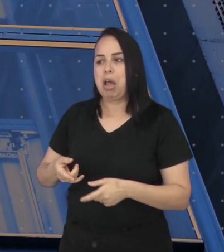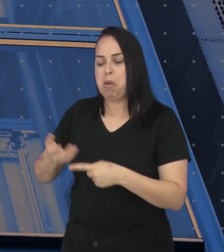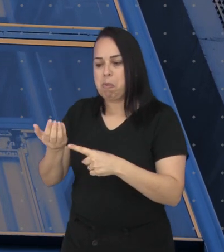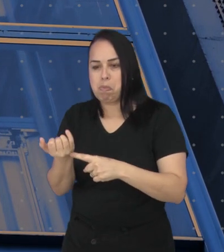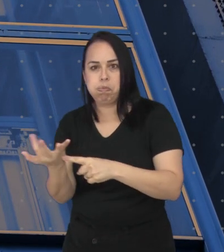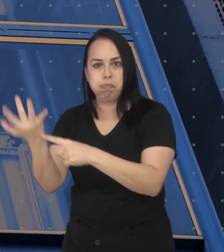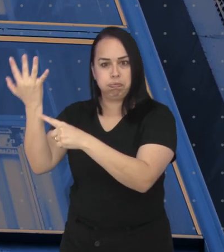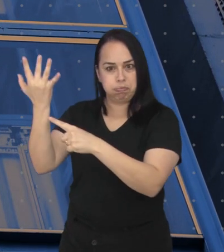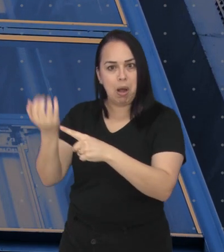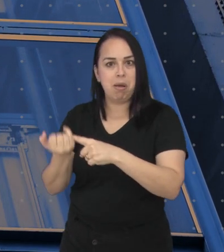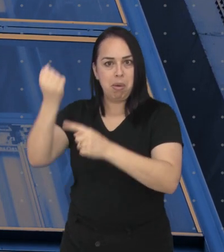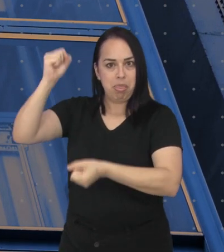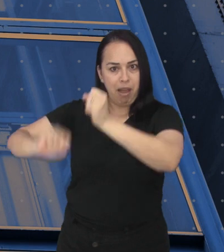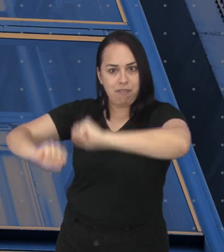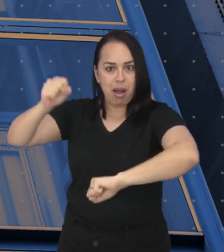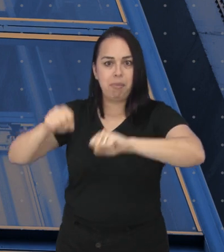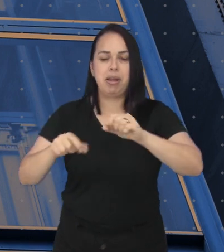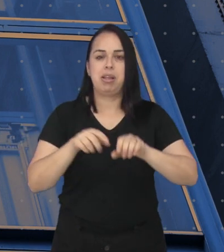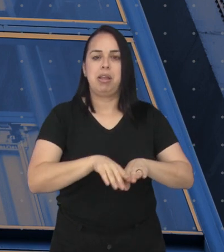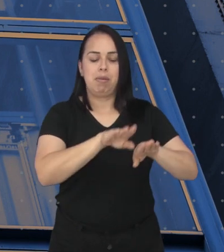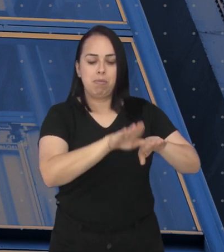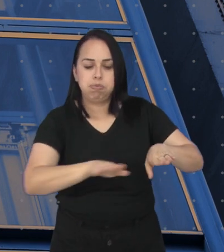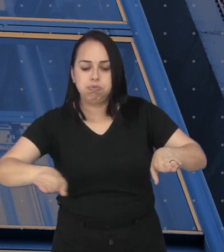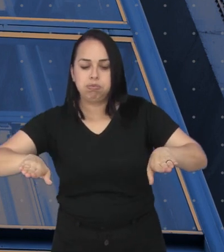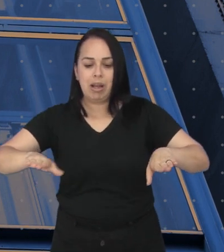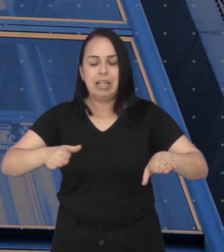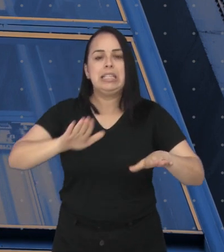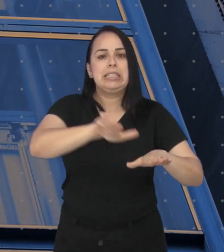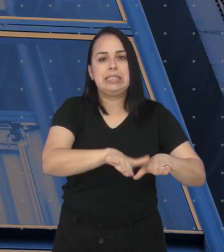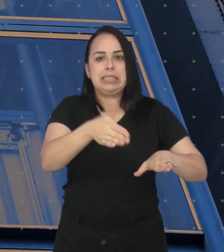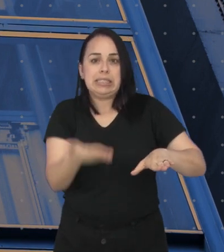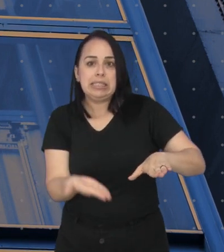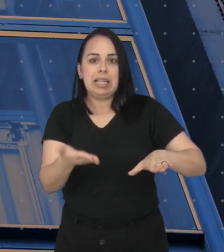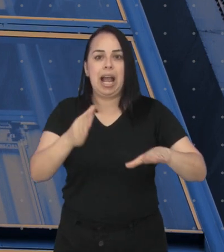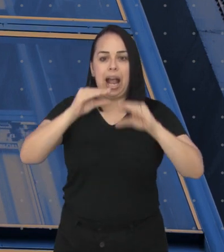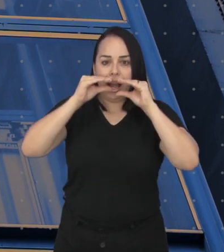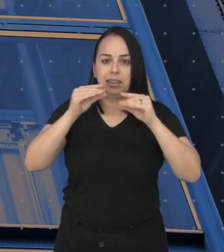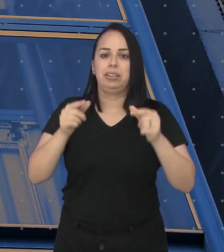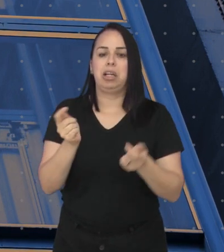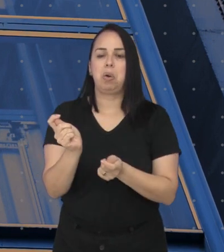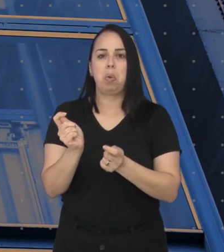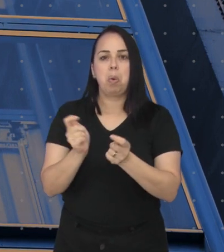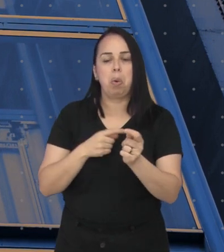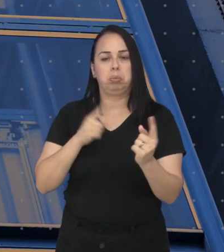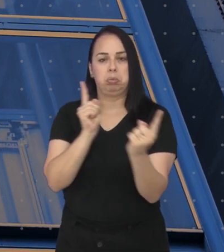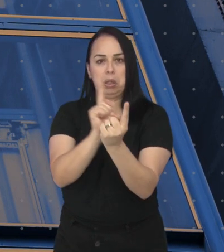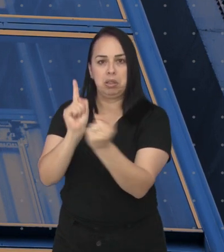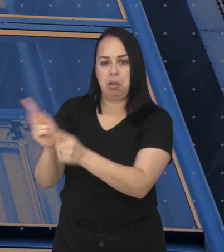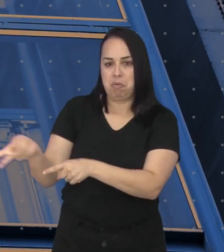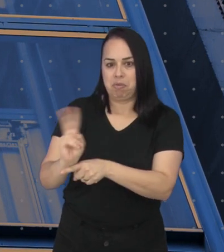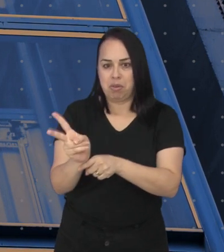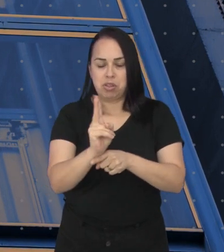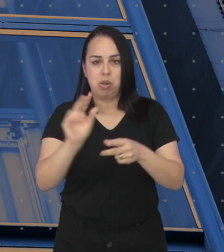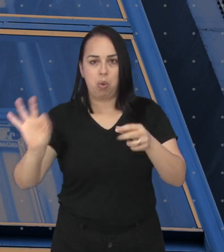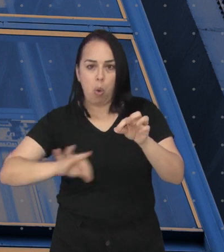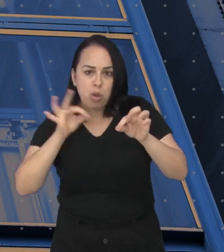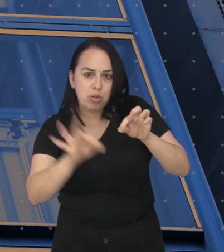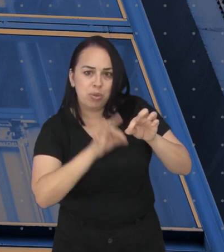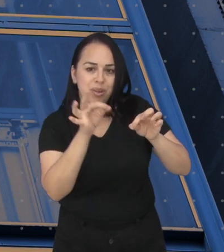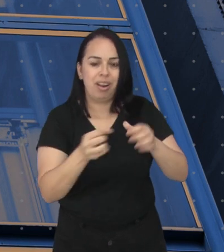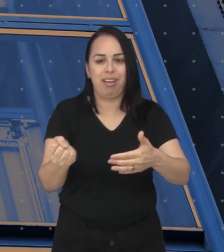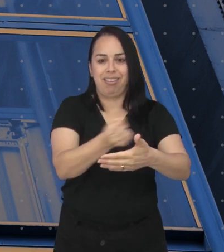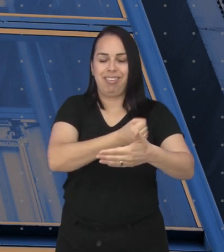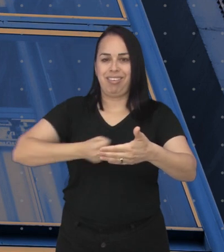caldeireiro, camareira, carpinteiro, chapista de lanchonete, consultora comercial, controlador de acesso,